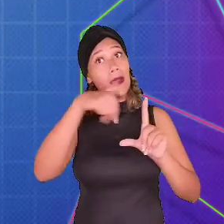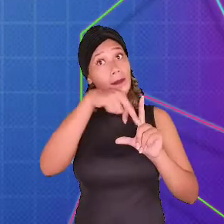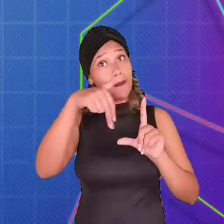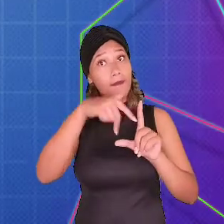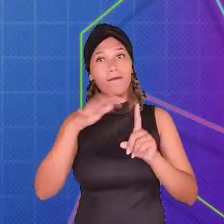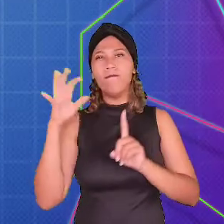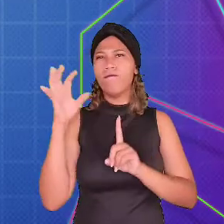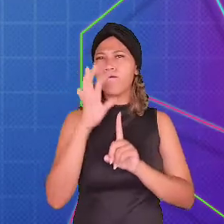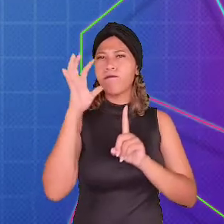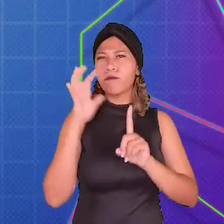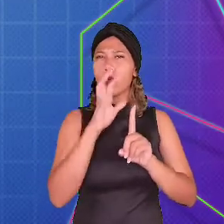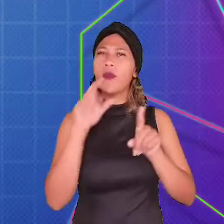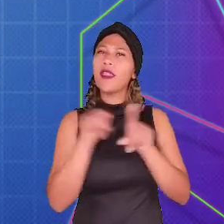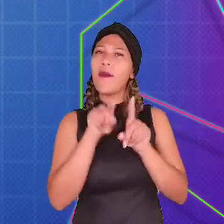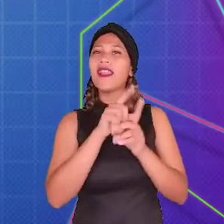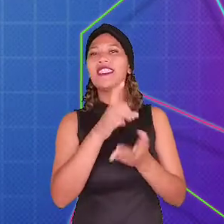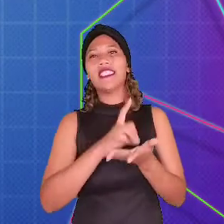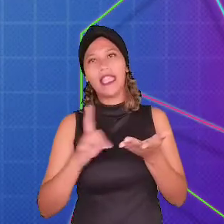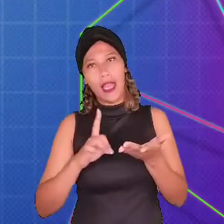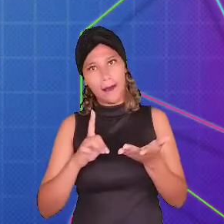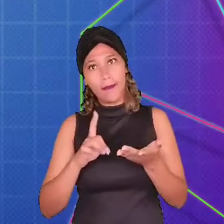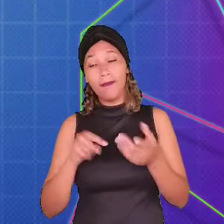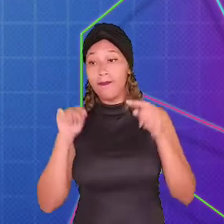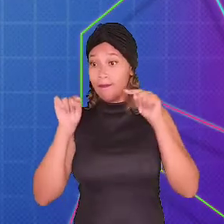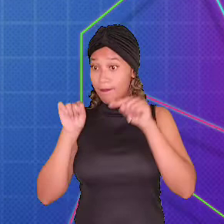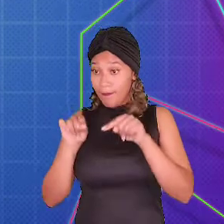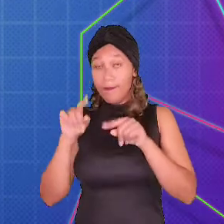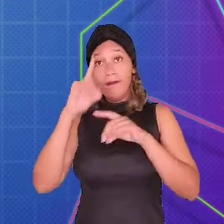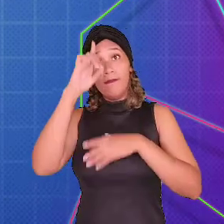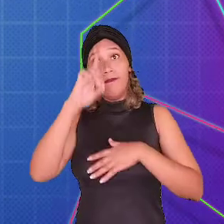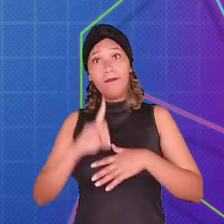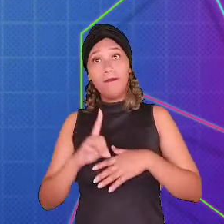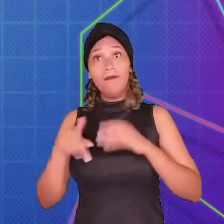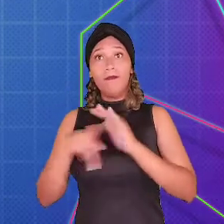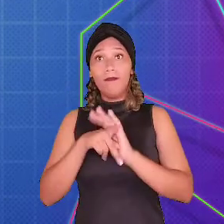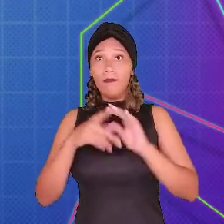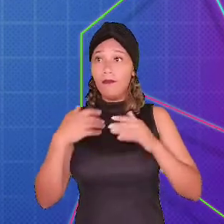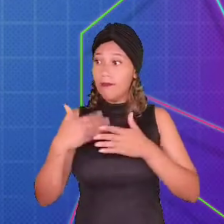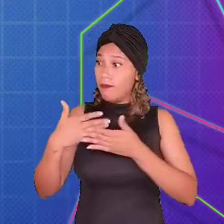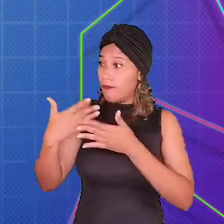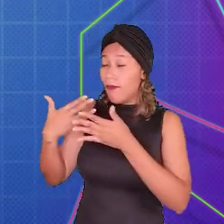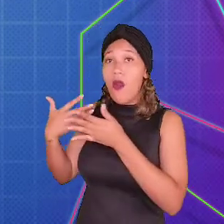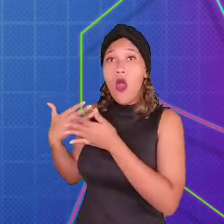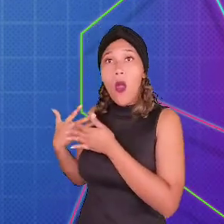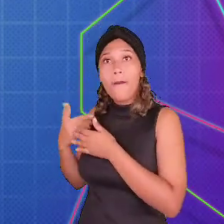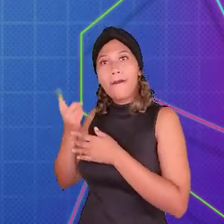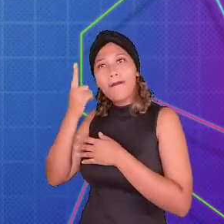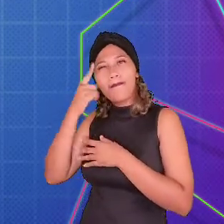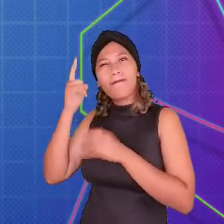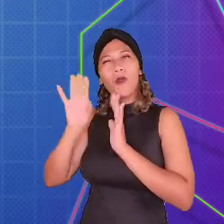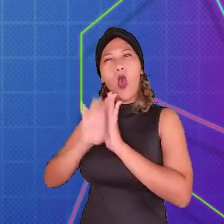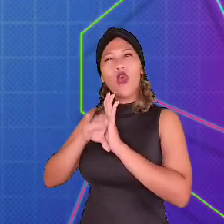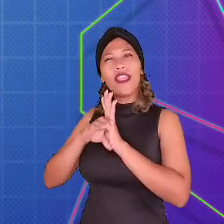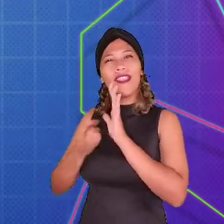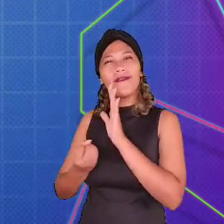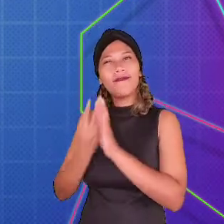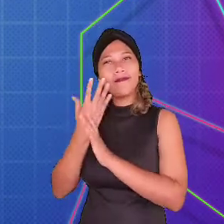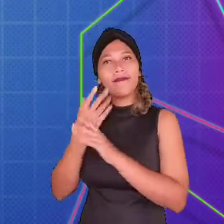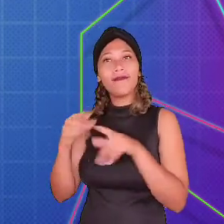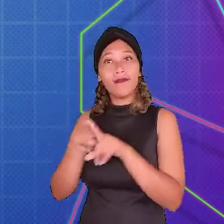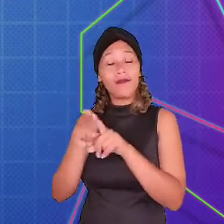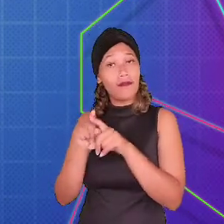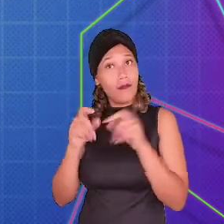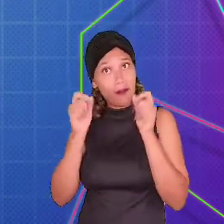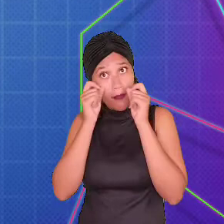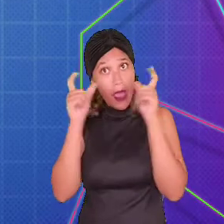além de terem influência também no design dos jogos. Seu envolvimento com o game começa desde a fase da sua conceituação e